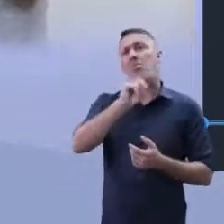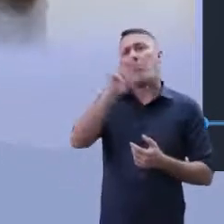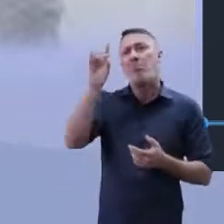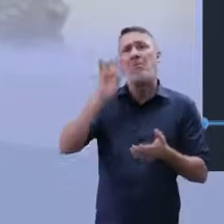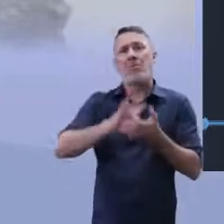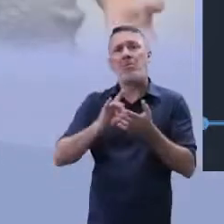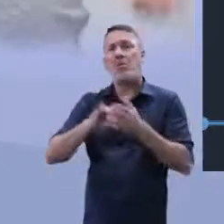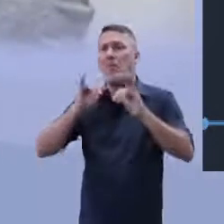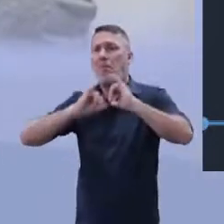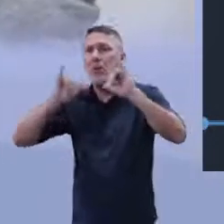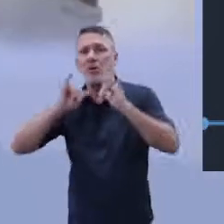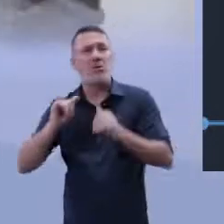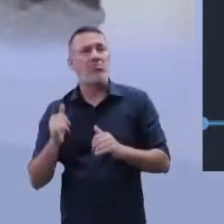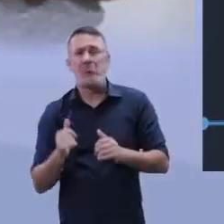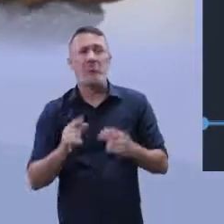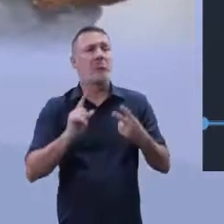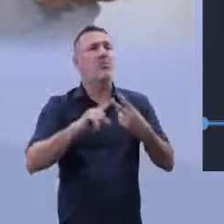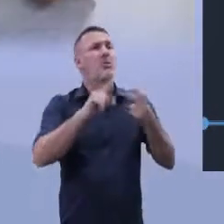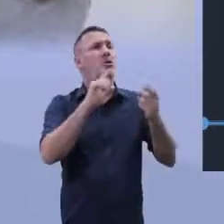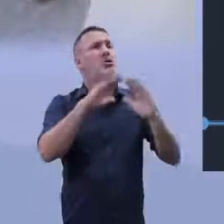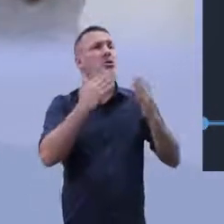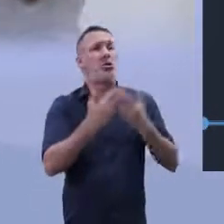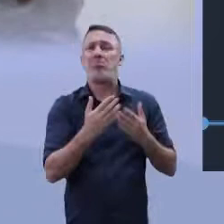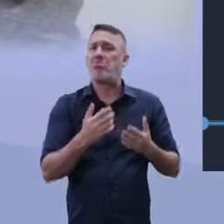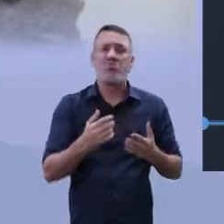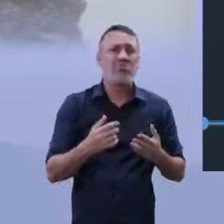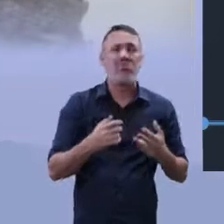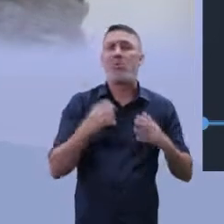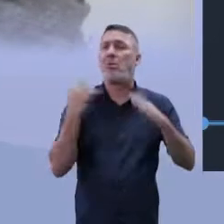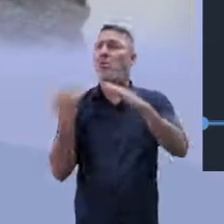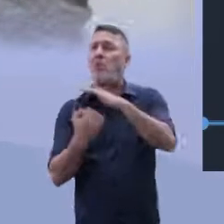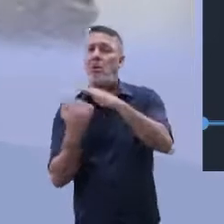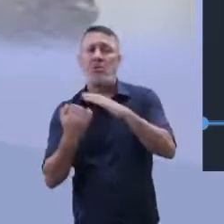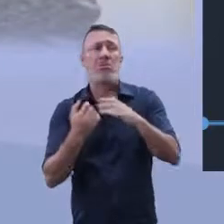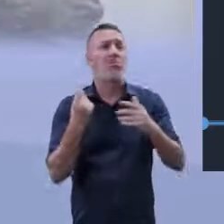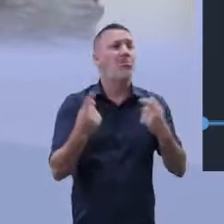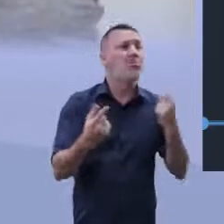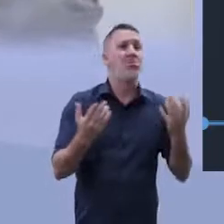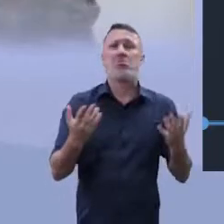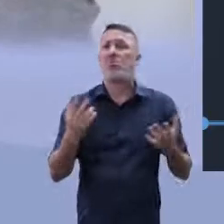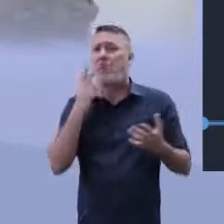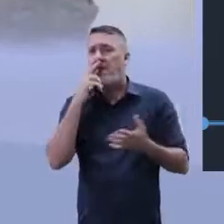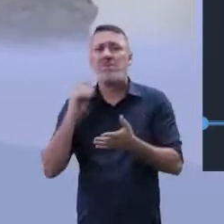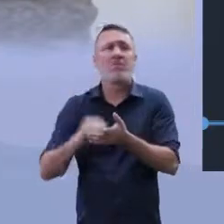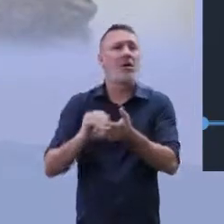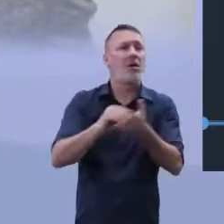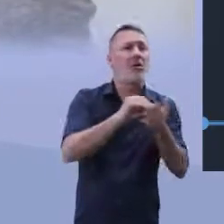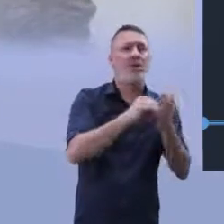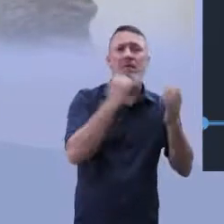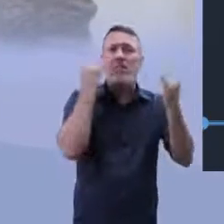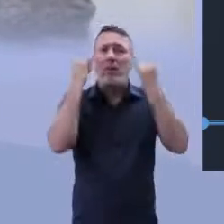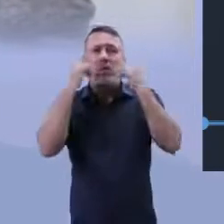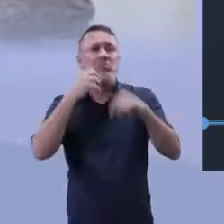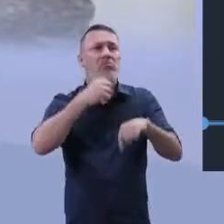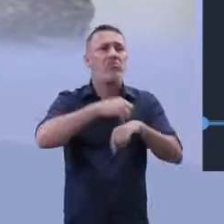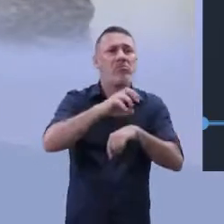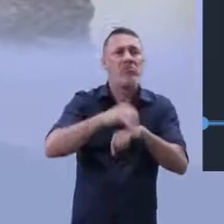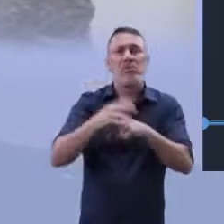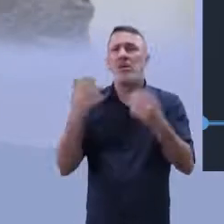a mídia, eu não vejo, às vezes, as próprias escolas falando isso, incentivando. Algumas próprias empresas trabalhando com isso aí, nós,